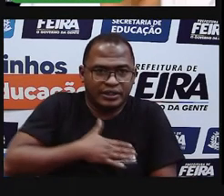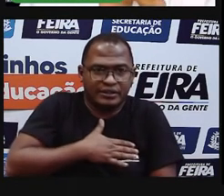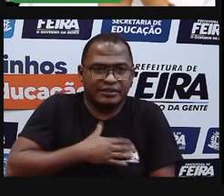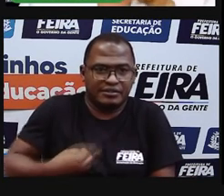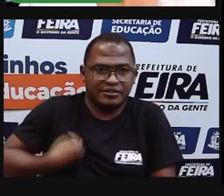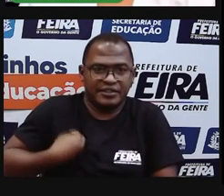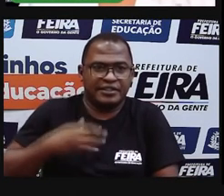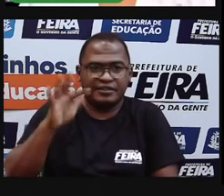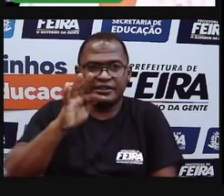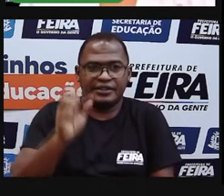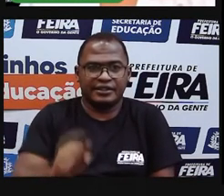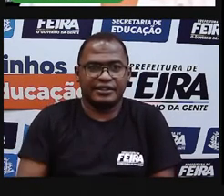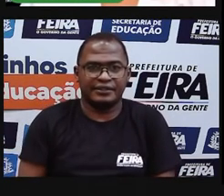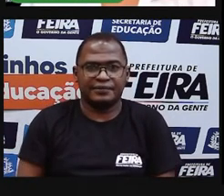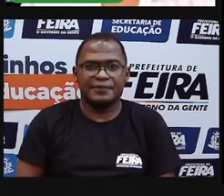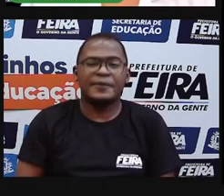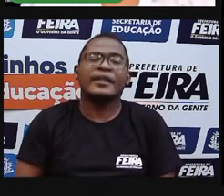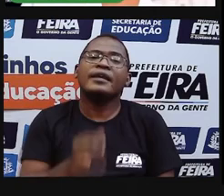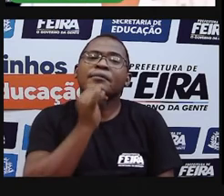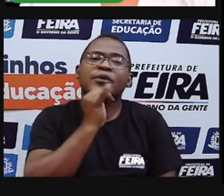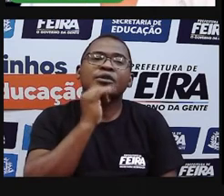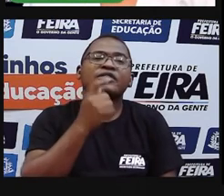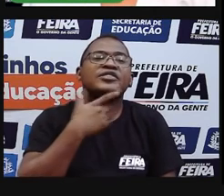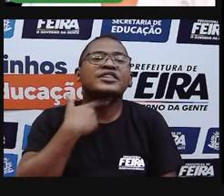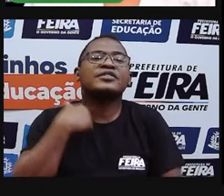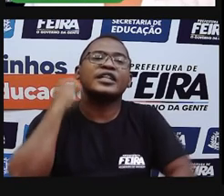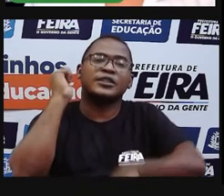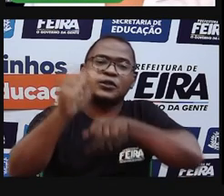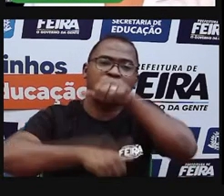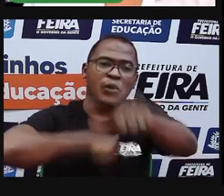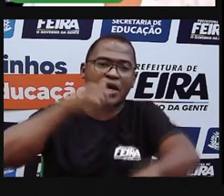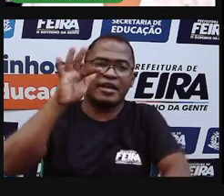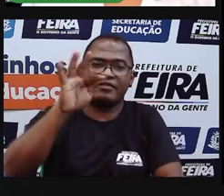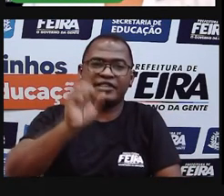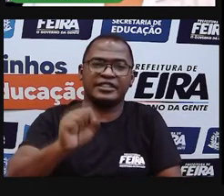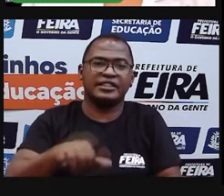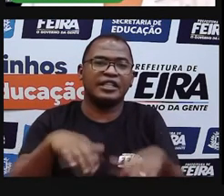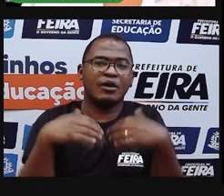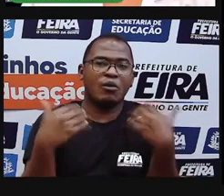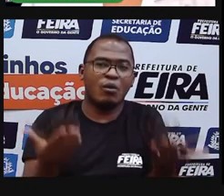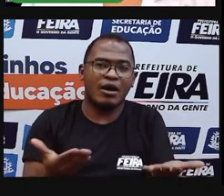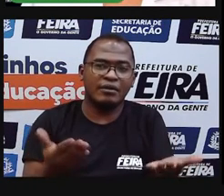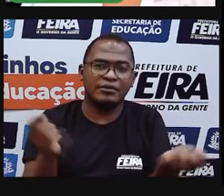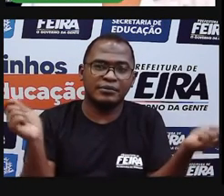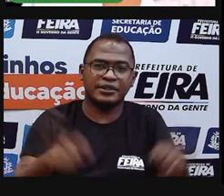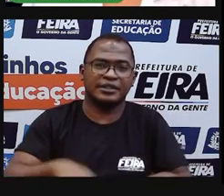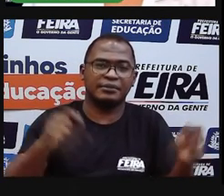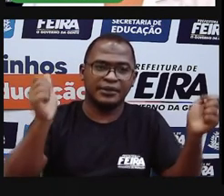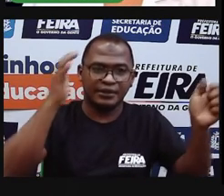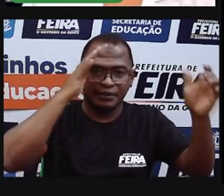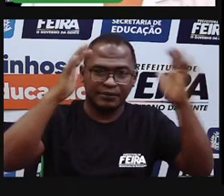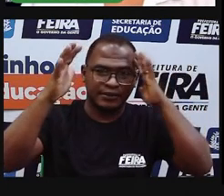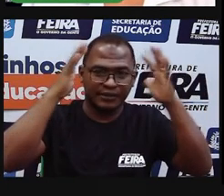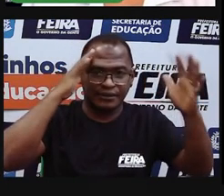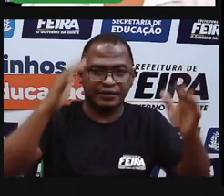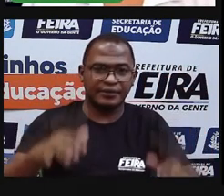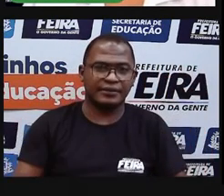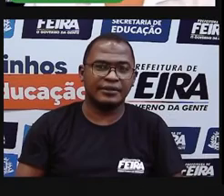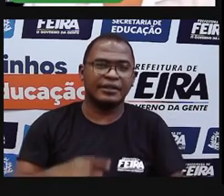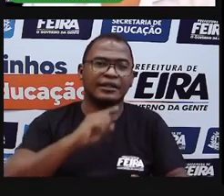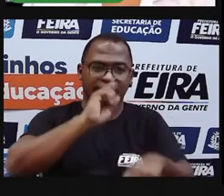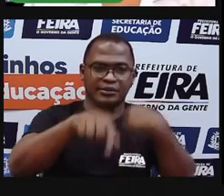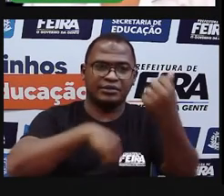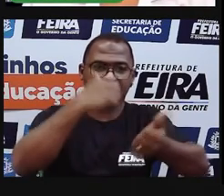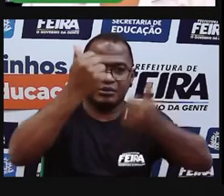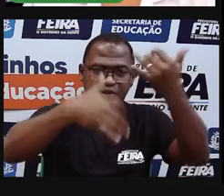E o que é que você mudaria na sua cidade? São esses questionamentos que eu quero deixar hoje para vocês, antes da gente conhecer um pouquinho,